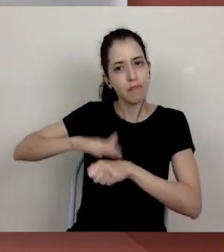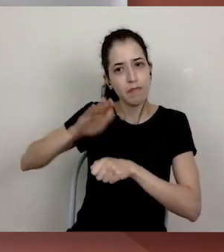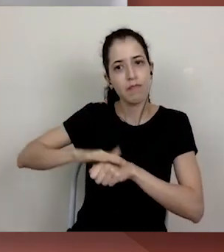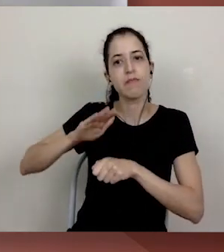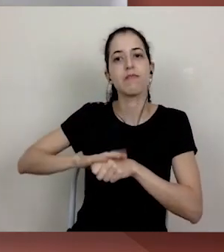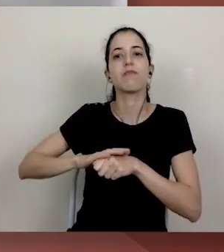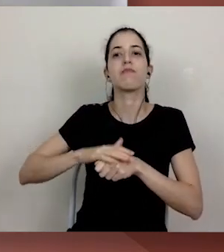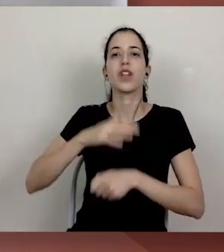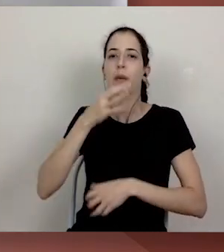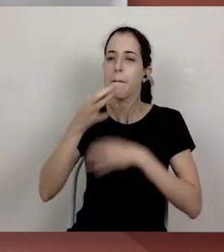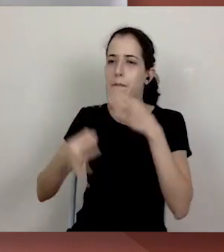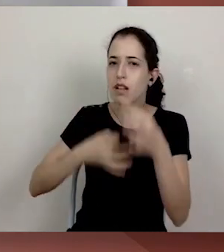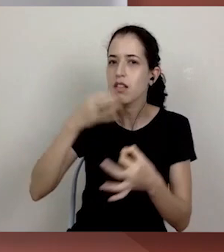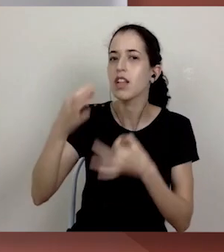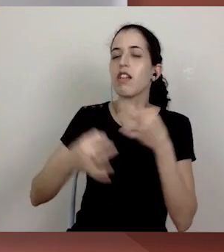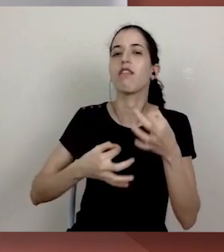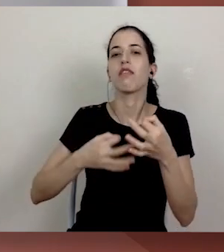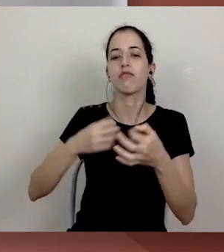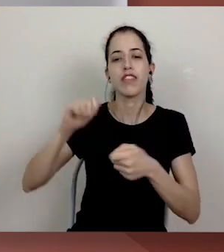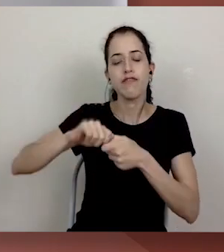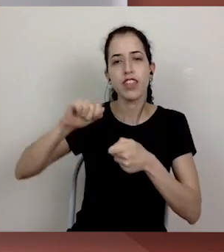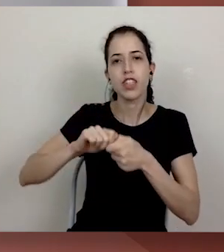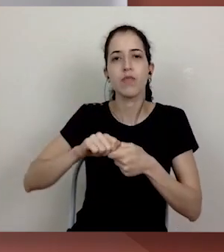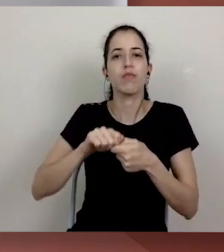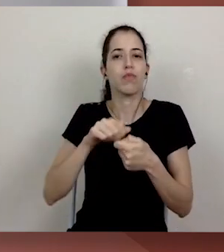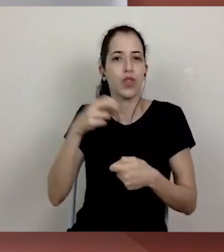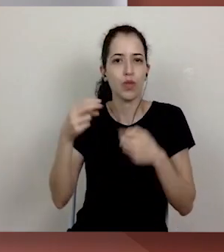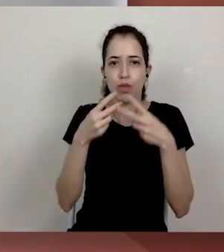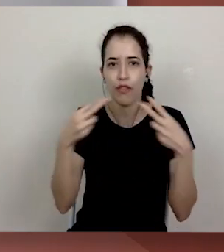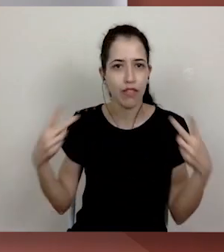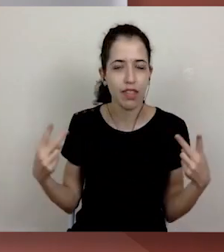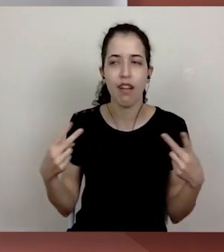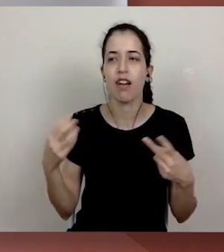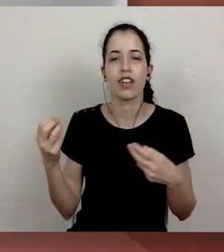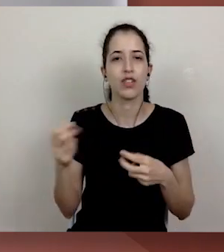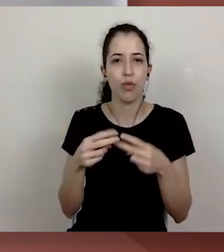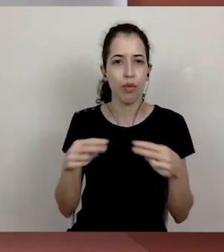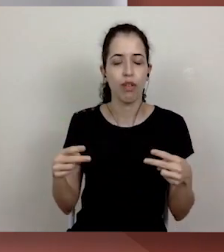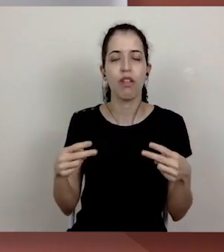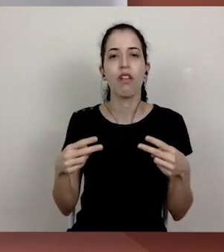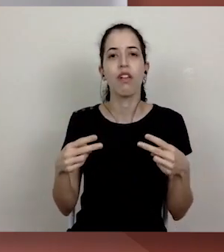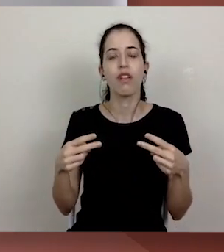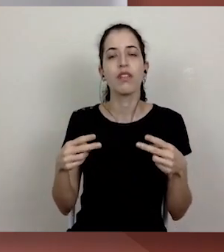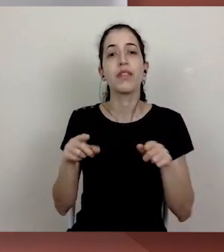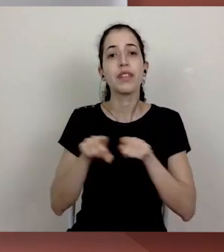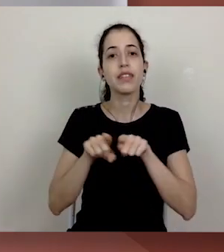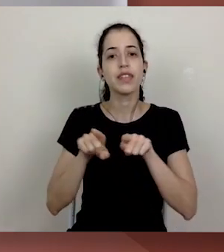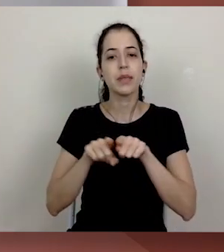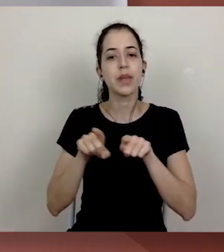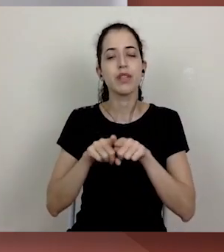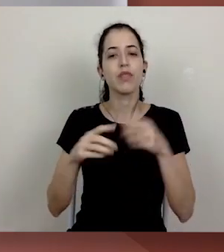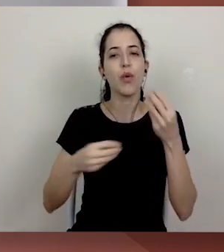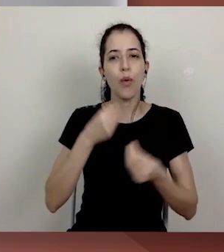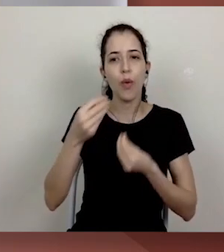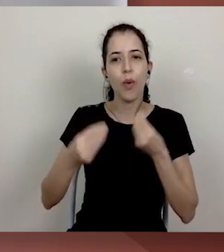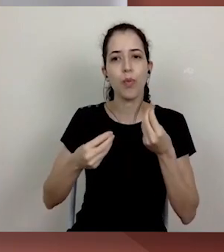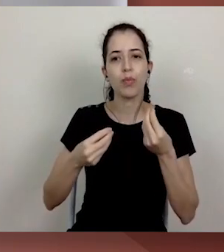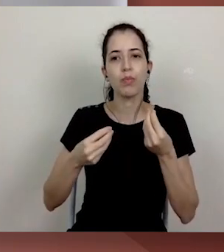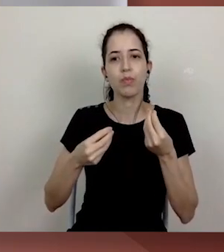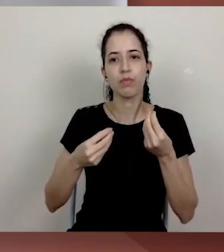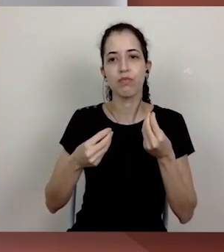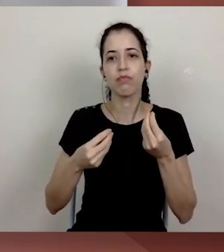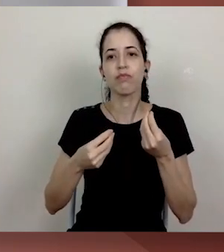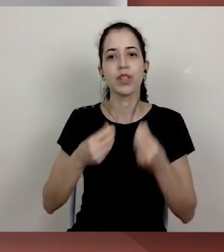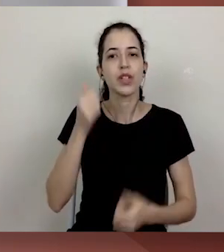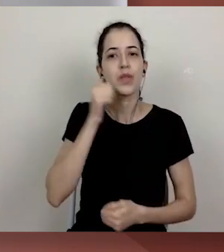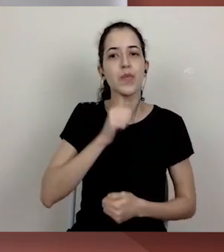que tem críticas, que é capaz de renovar, nós também trazemos as questões do feminino, singular, que